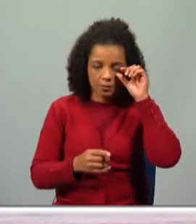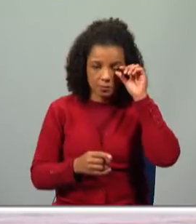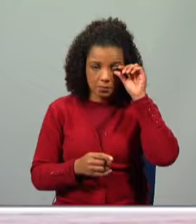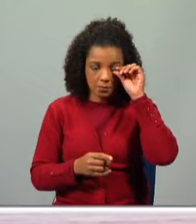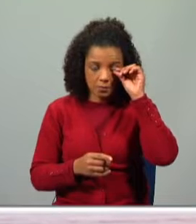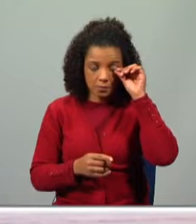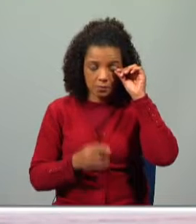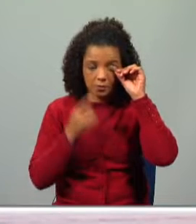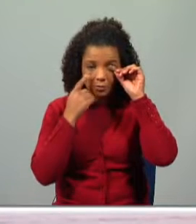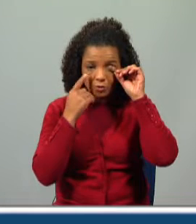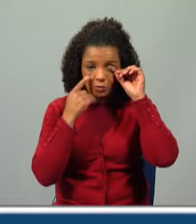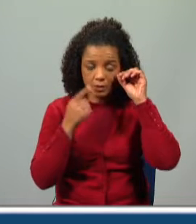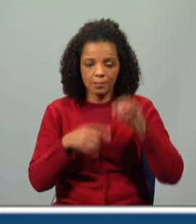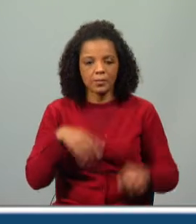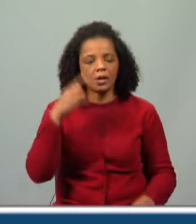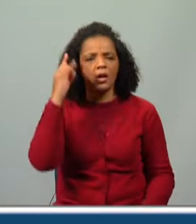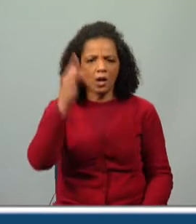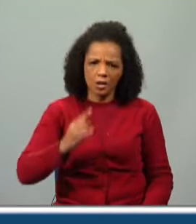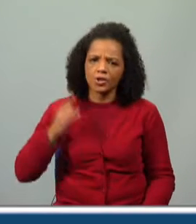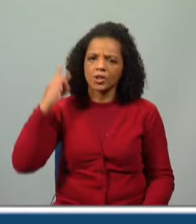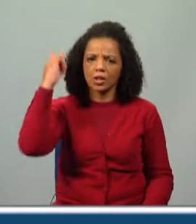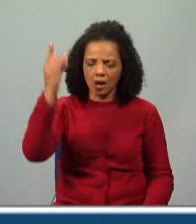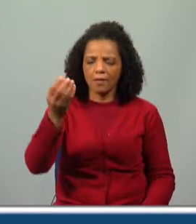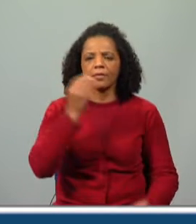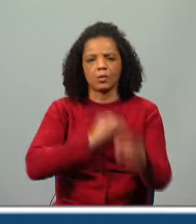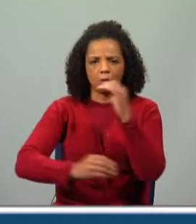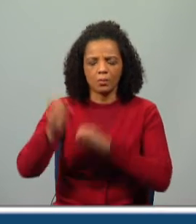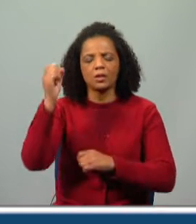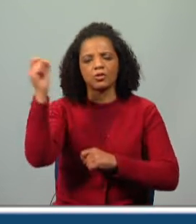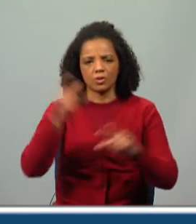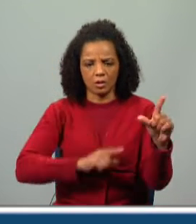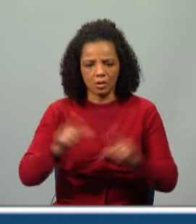vamos assistir. A girafa que comia estrelas.